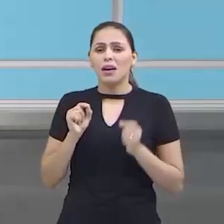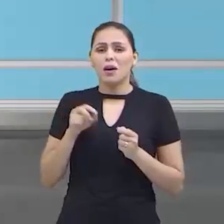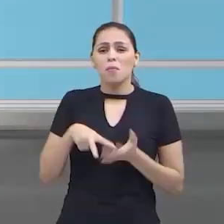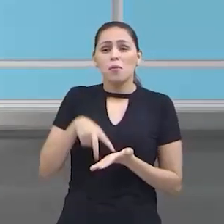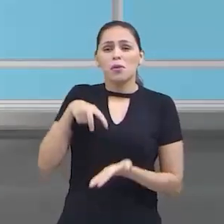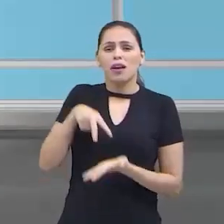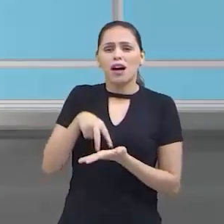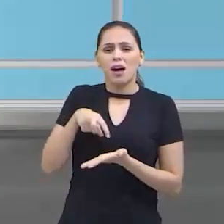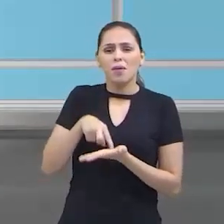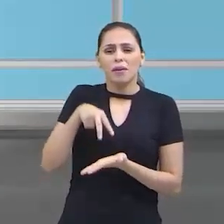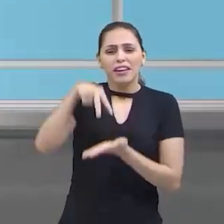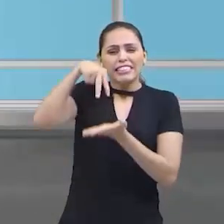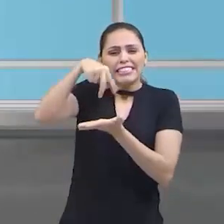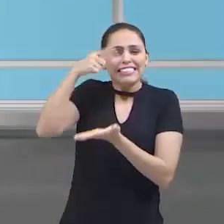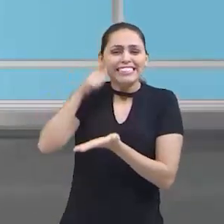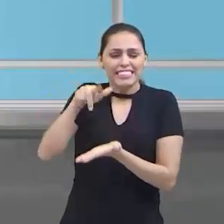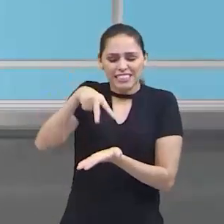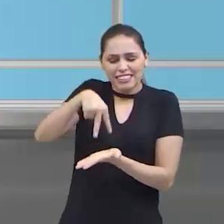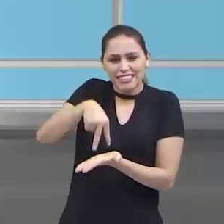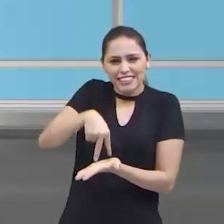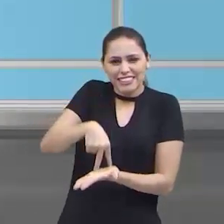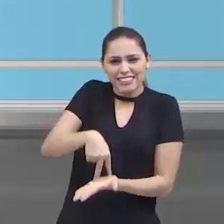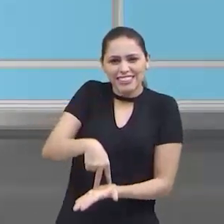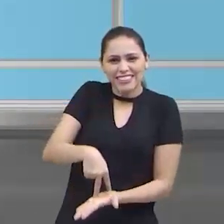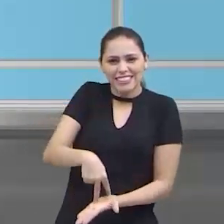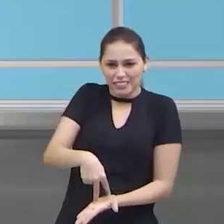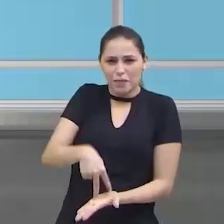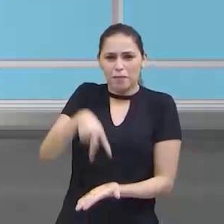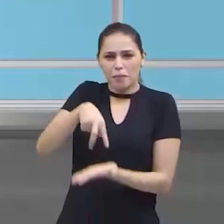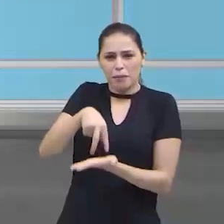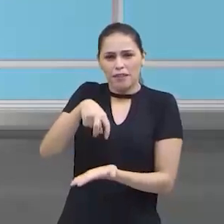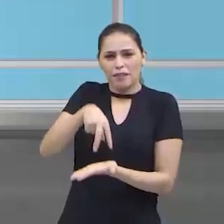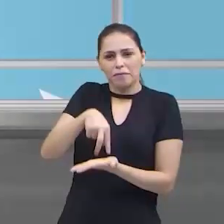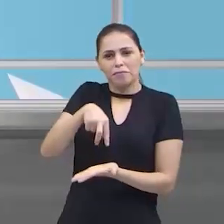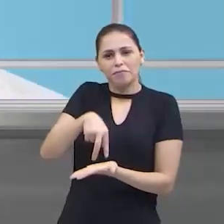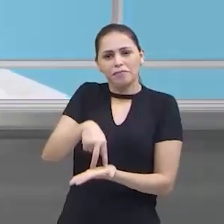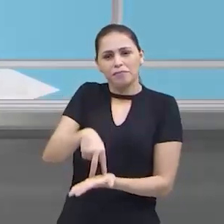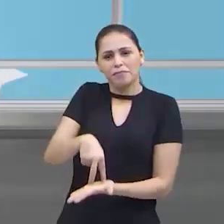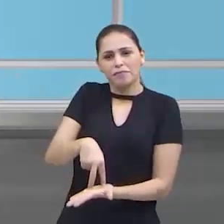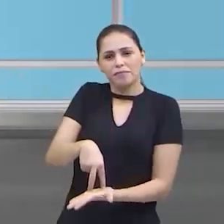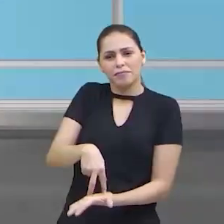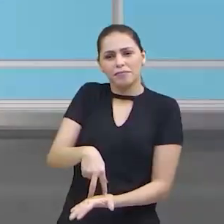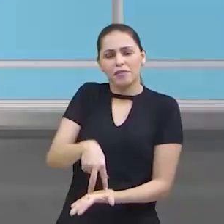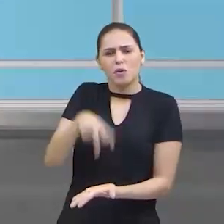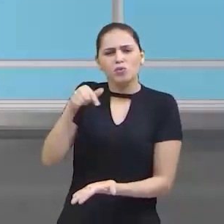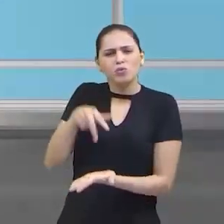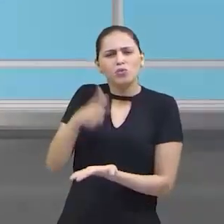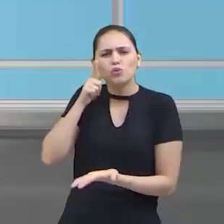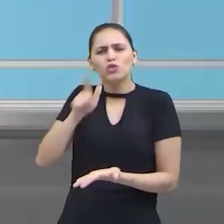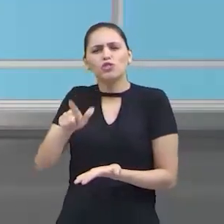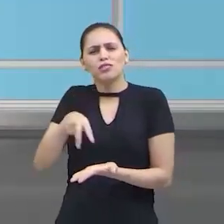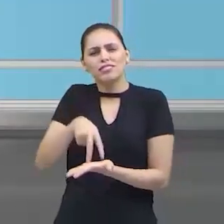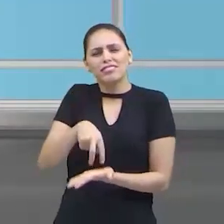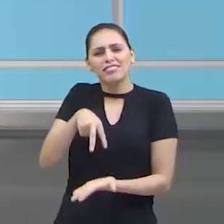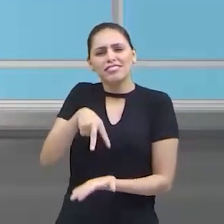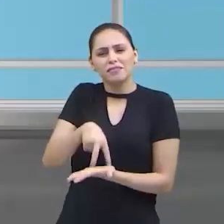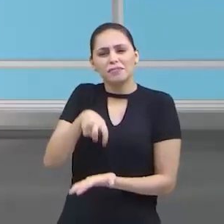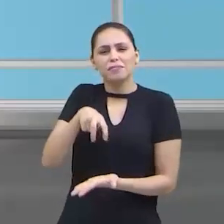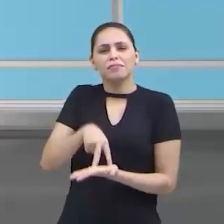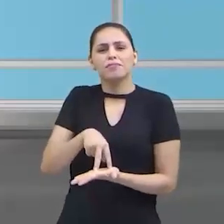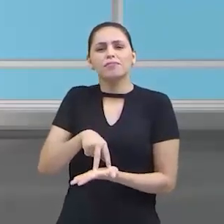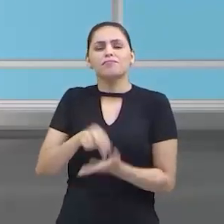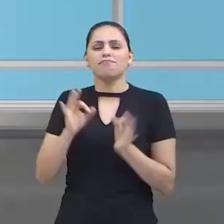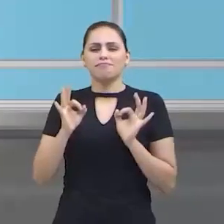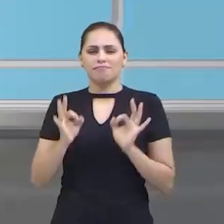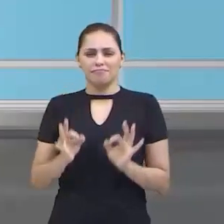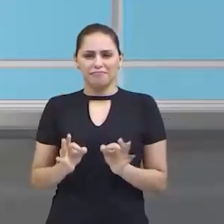cestinha para a gente baixar um pouquinho. Pula. Isso. Pulou. Isso. Mais um pouquinho. Mais um pouquinho mais baixo. Aí, está